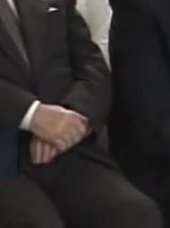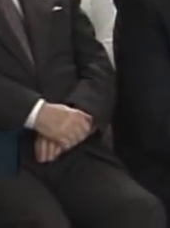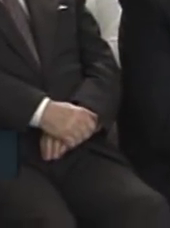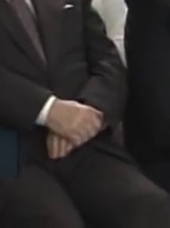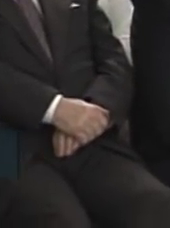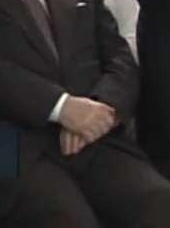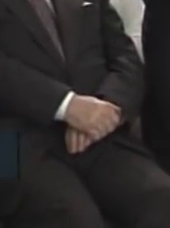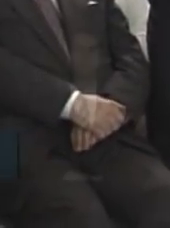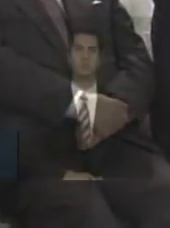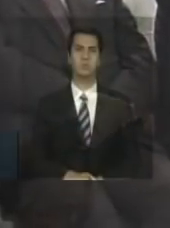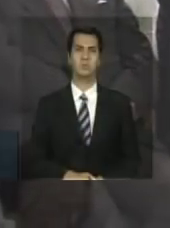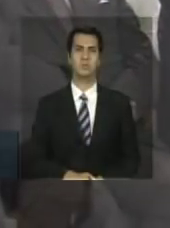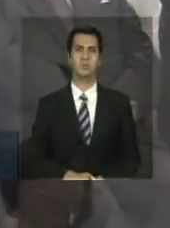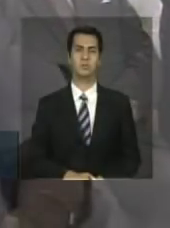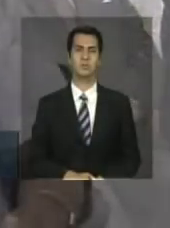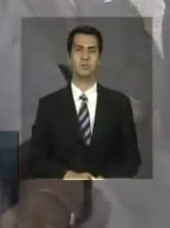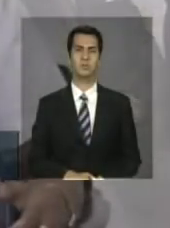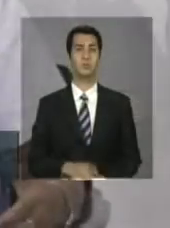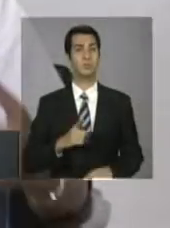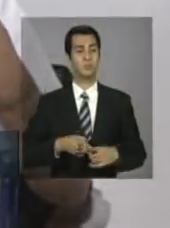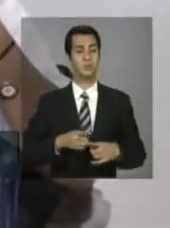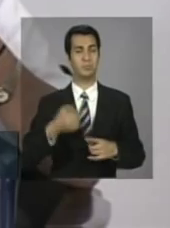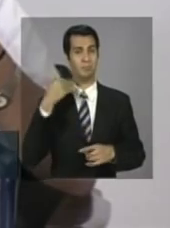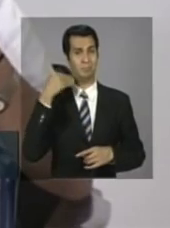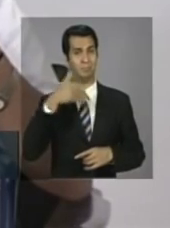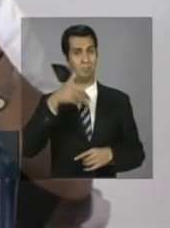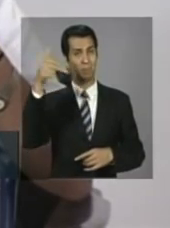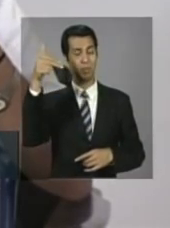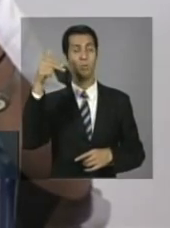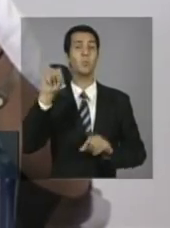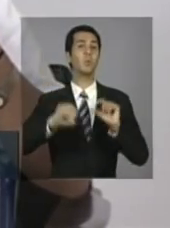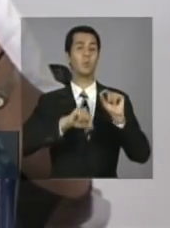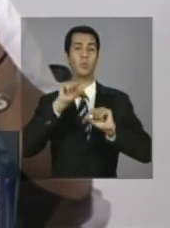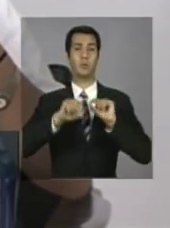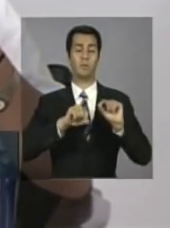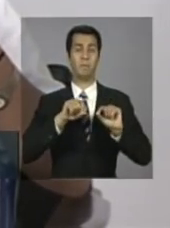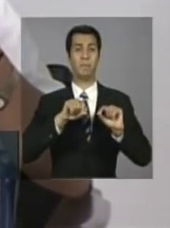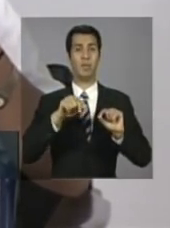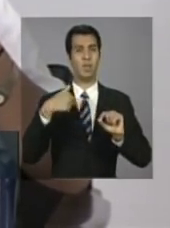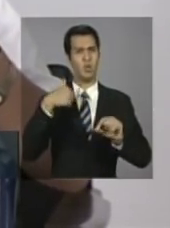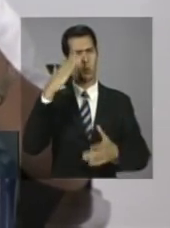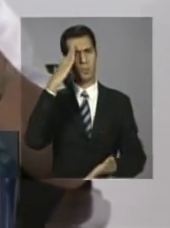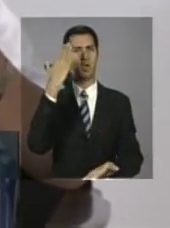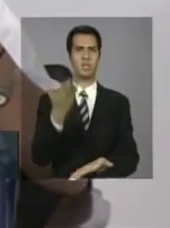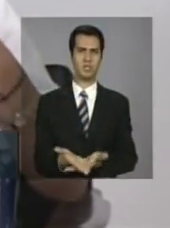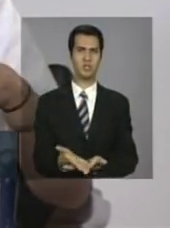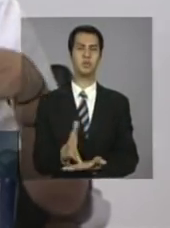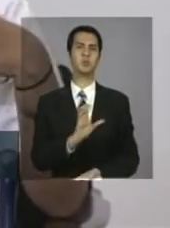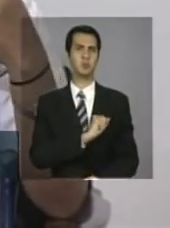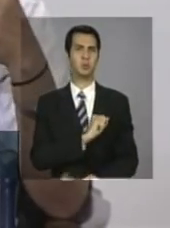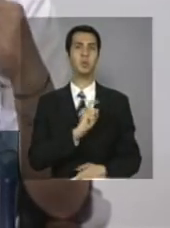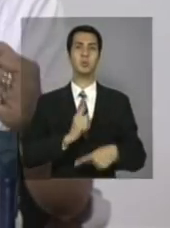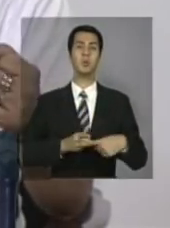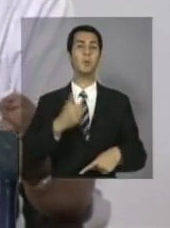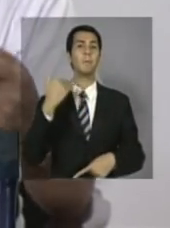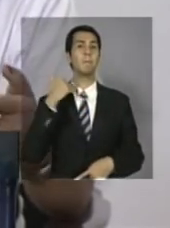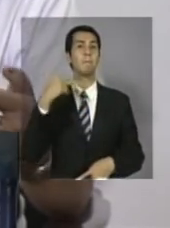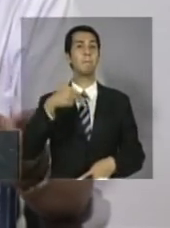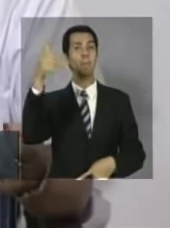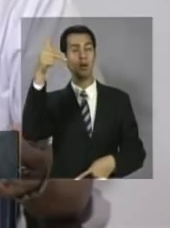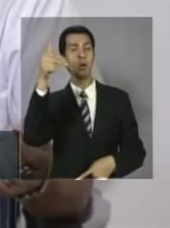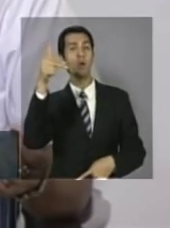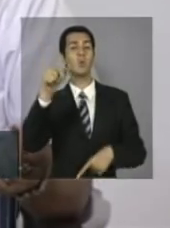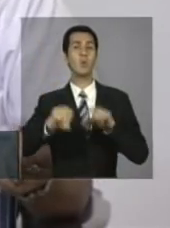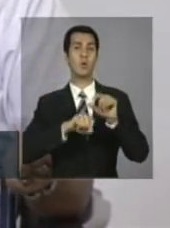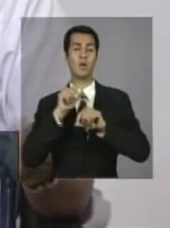É porque o banco, é assim, eu acreditei e gostei, porque o banco não me deu só o apoio